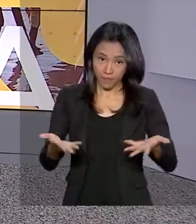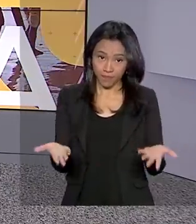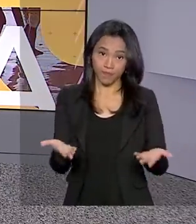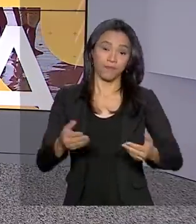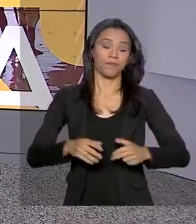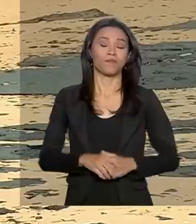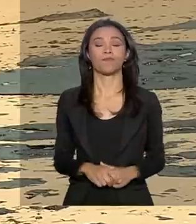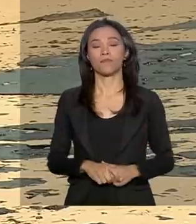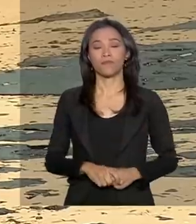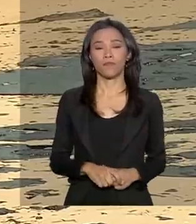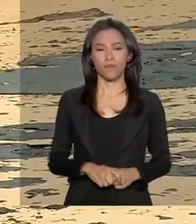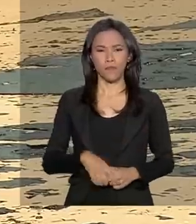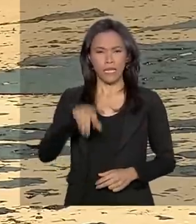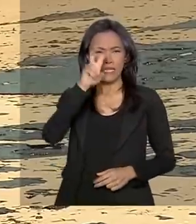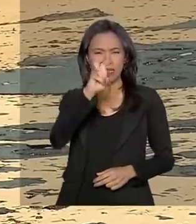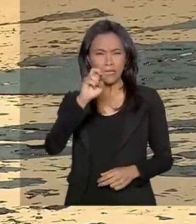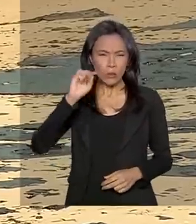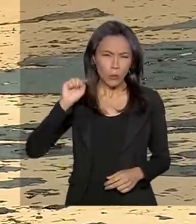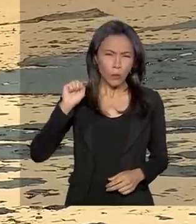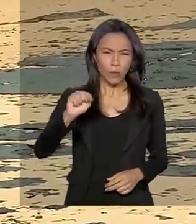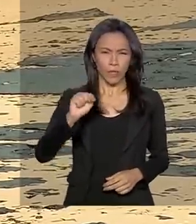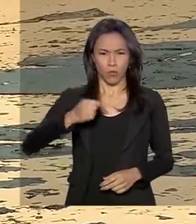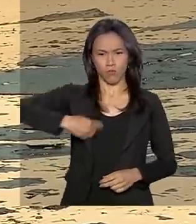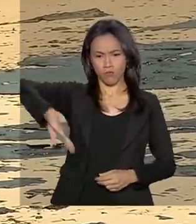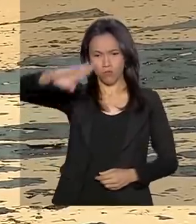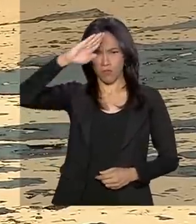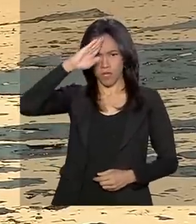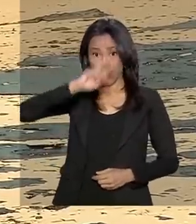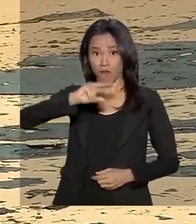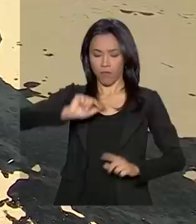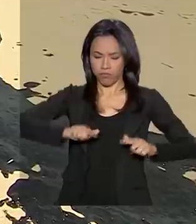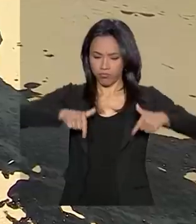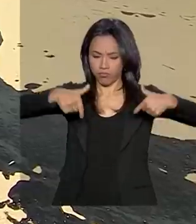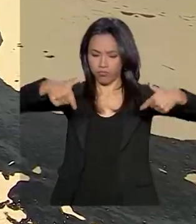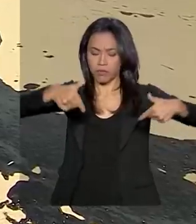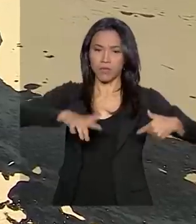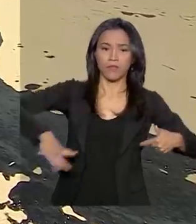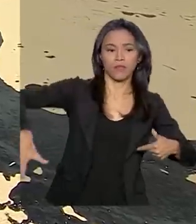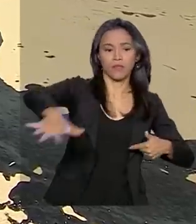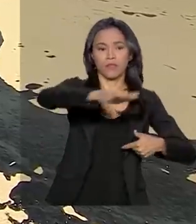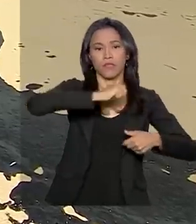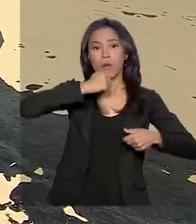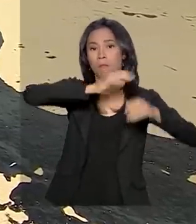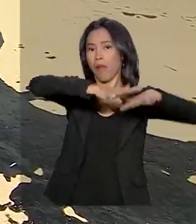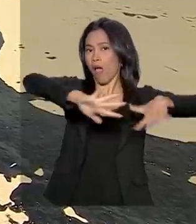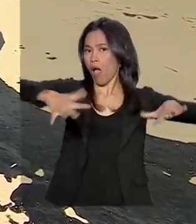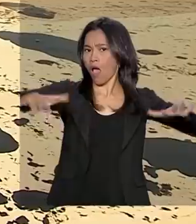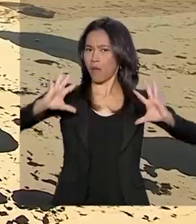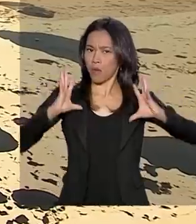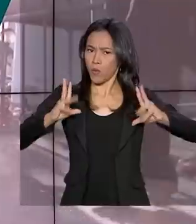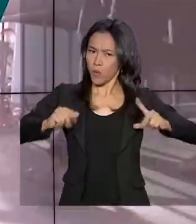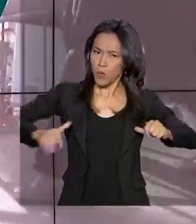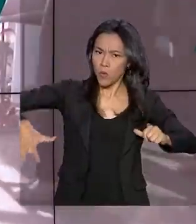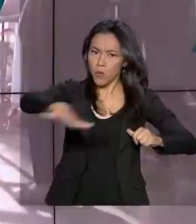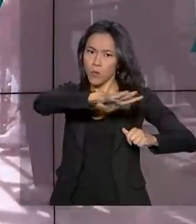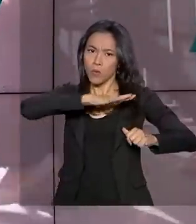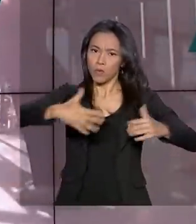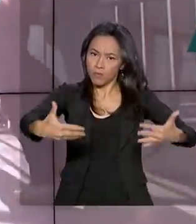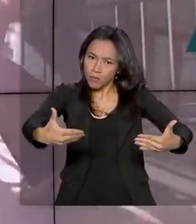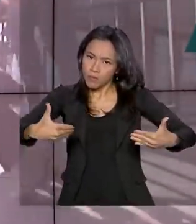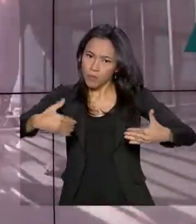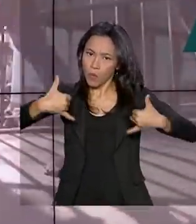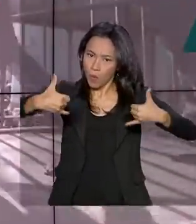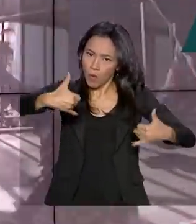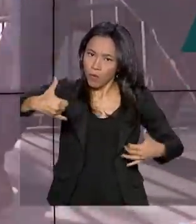em Dia. 5 mil militares do Exército vão atuar nas praias do Nordeste para conter o óleo no litoral. Em